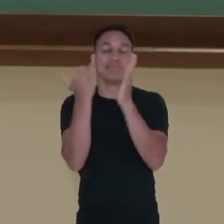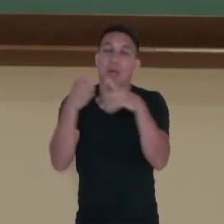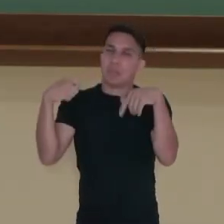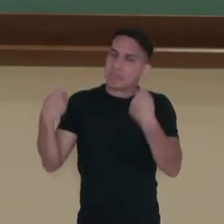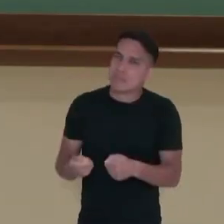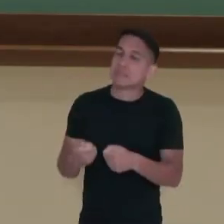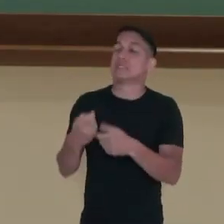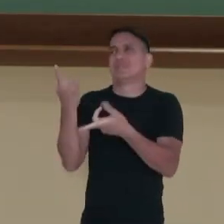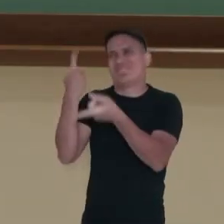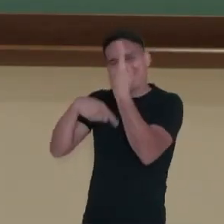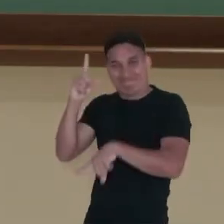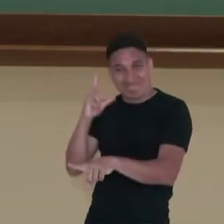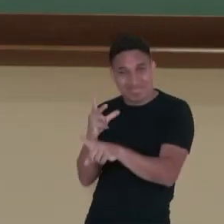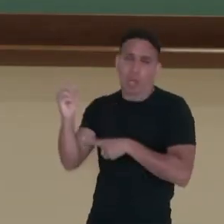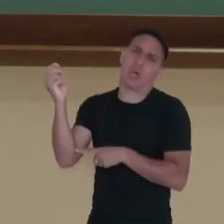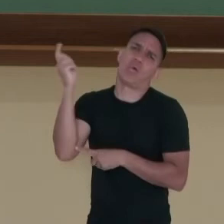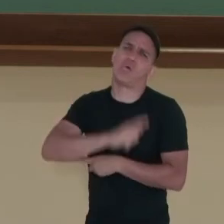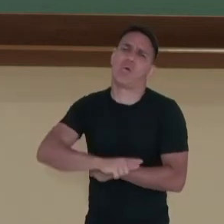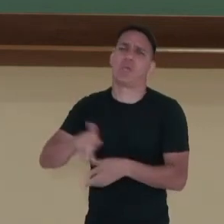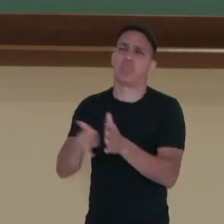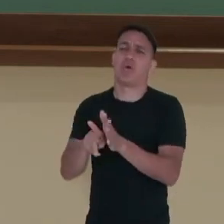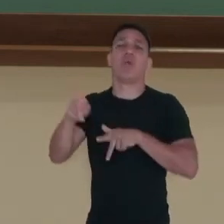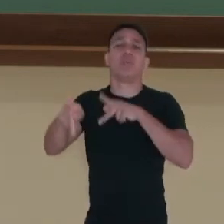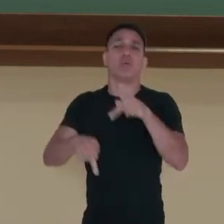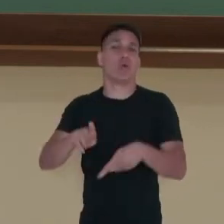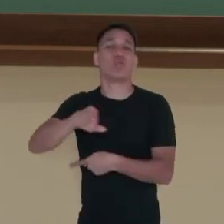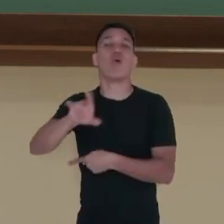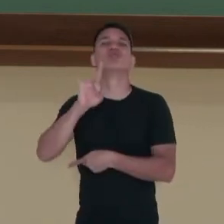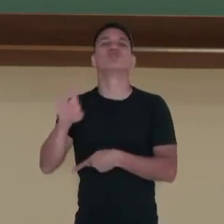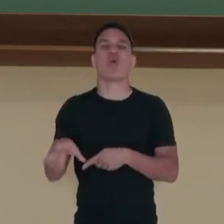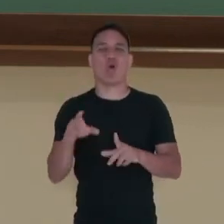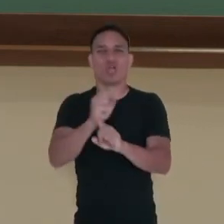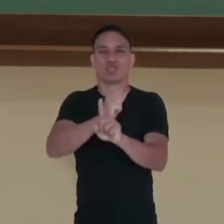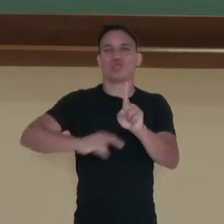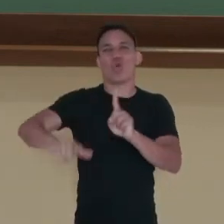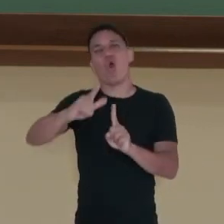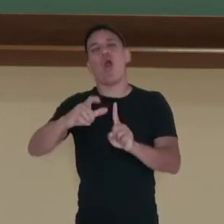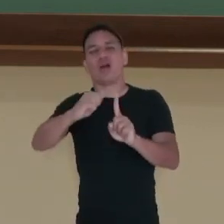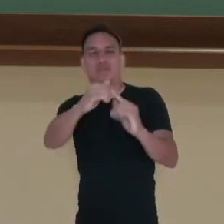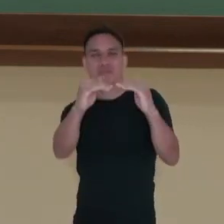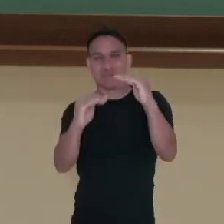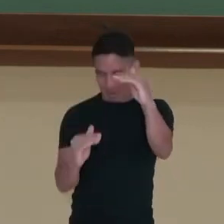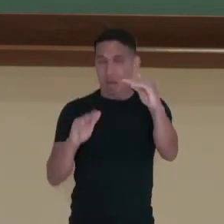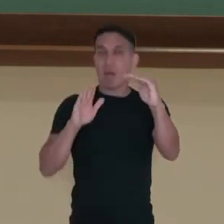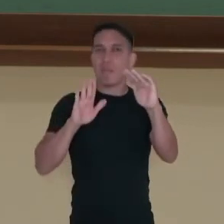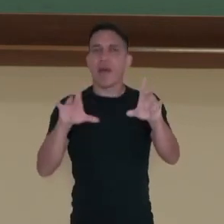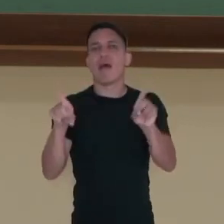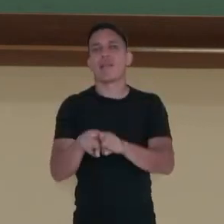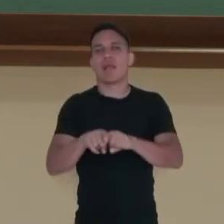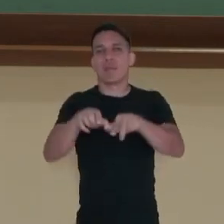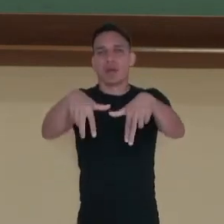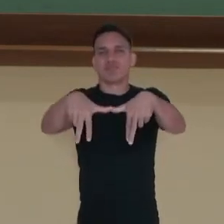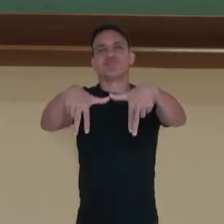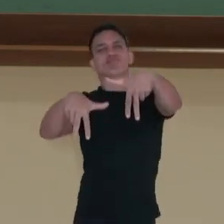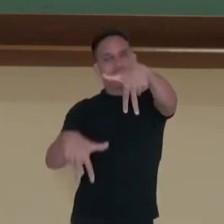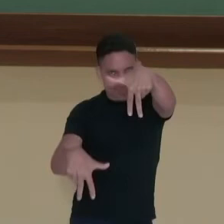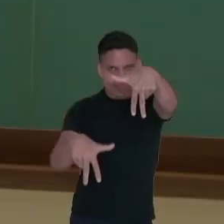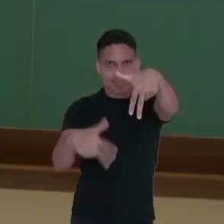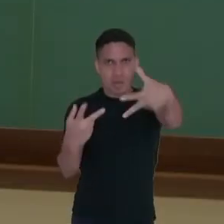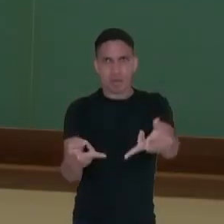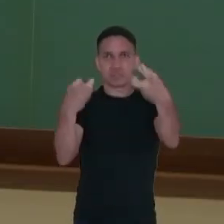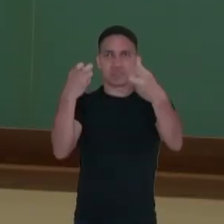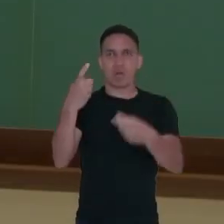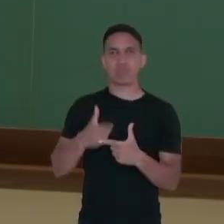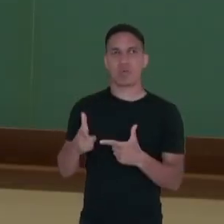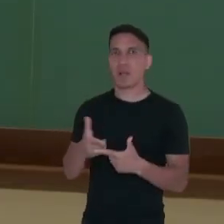superado ainda pela humanidade. Então, não é só a desigualdade social, mas a desigualdade de gênero como problema.